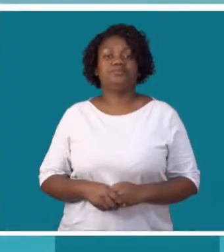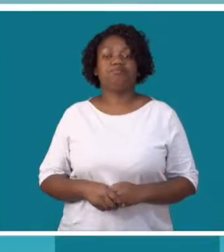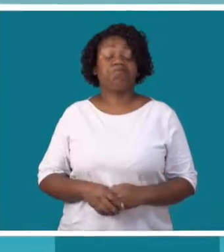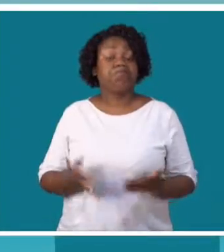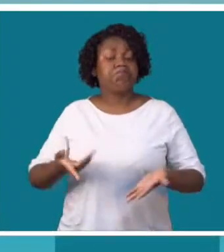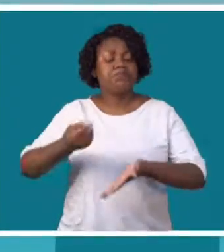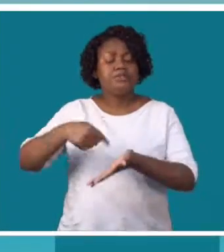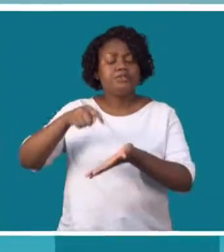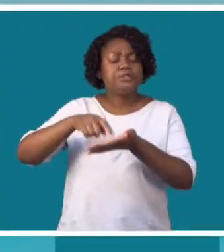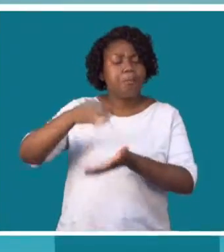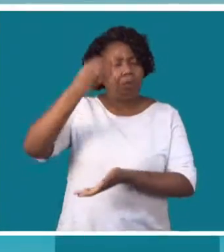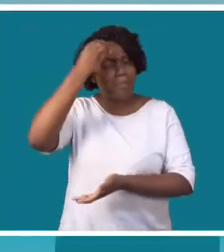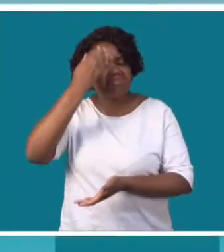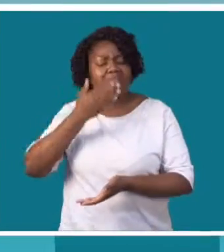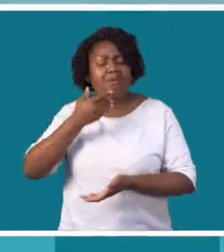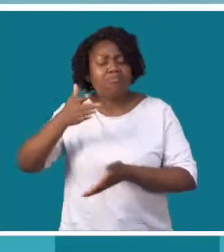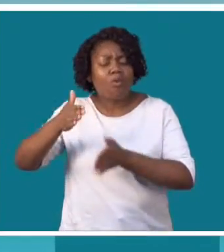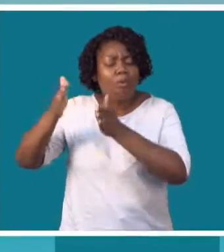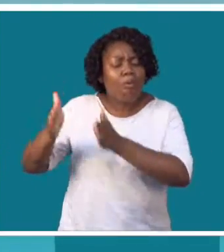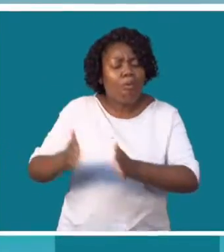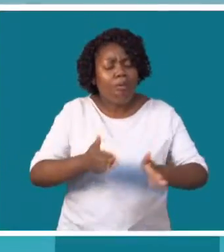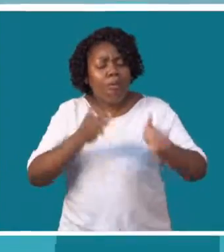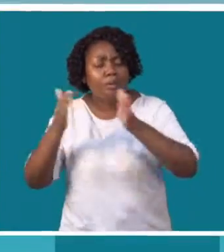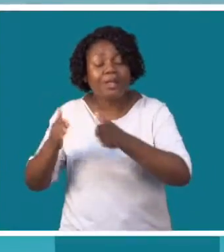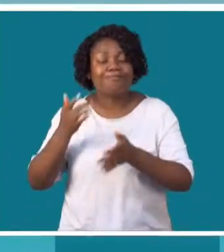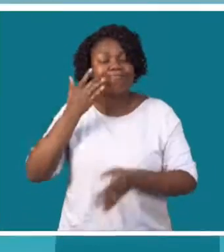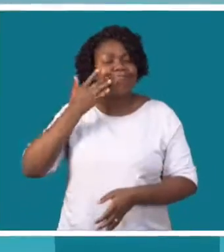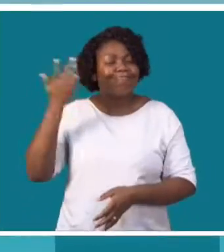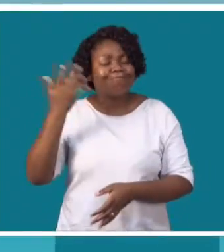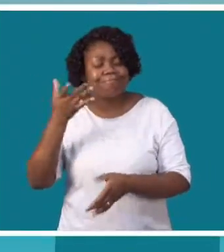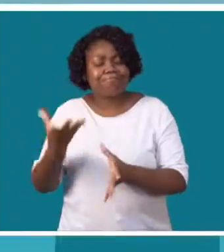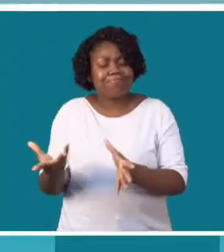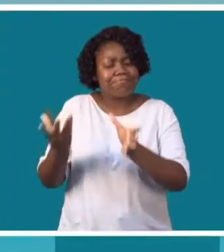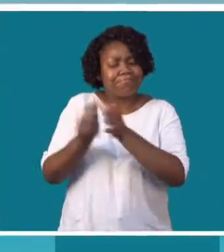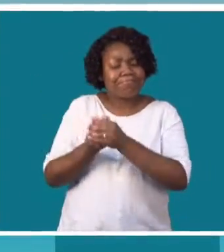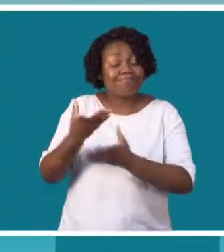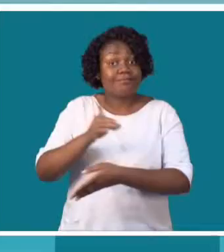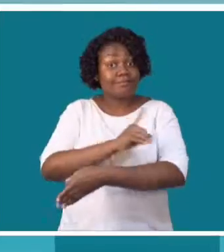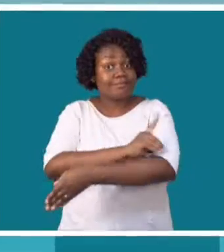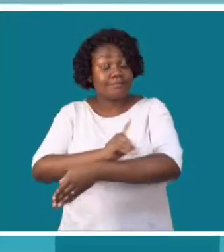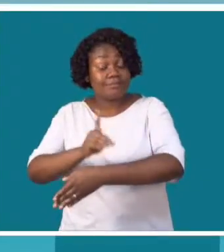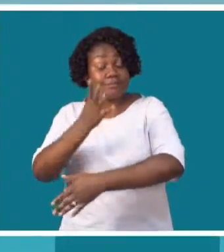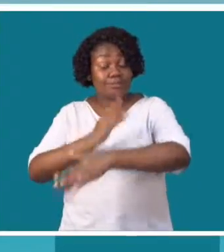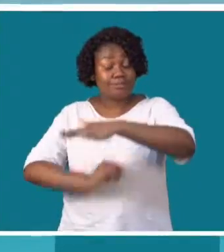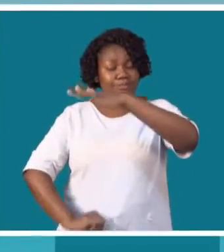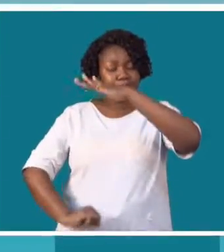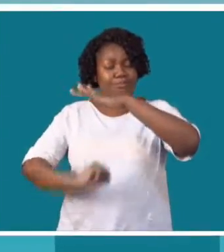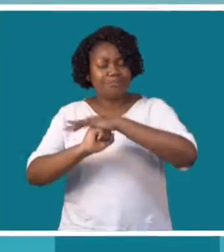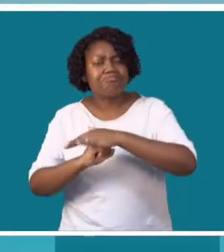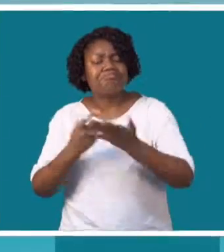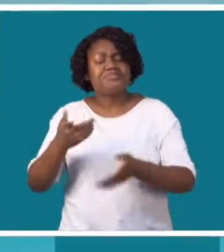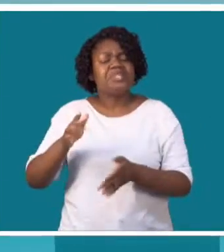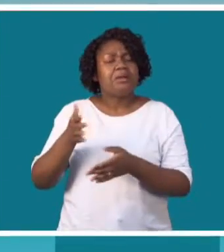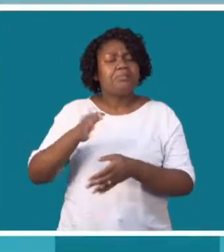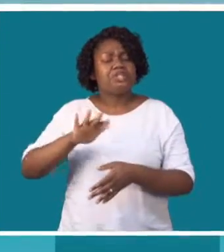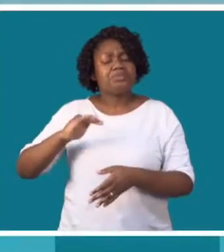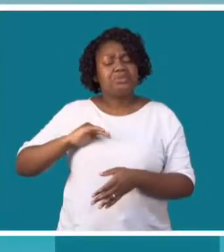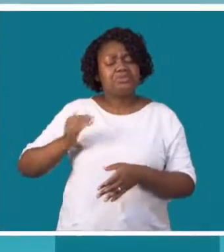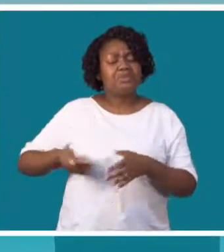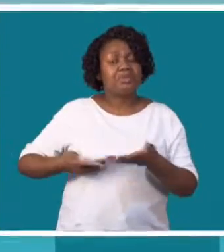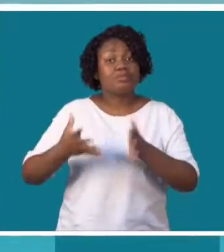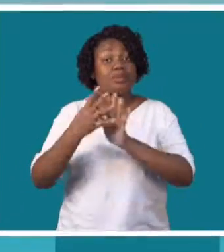Perto de 30 mulheres, entre adolescentes e jovens, juntaram-se na cidade de Maputo para marchar em prol do